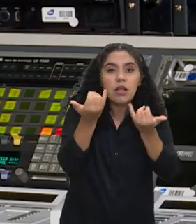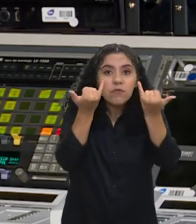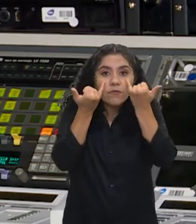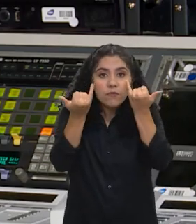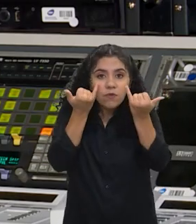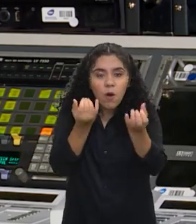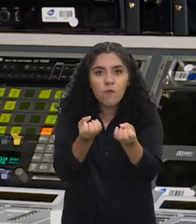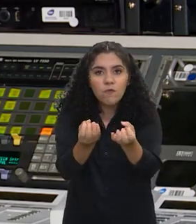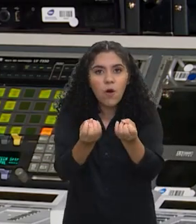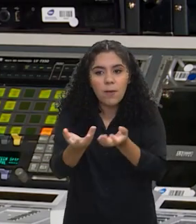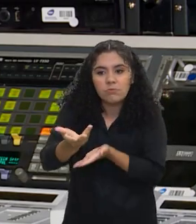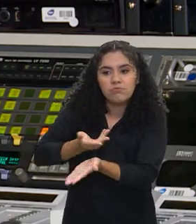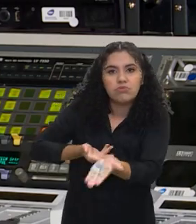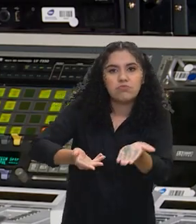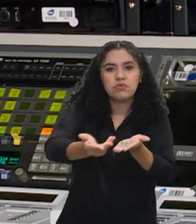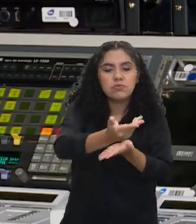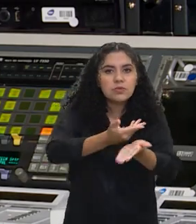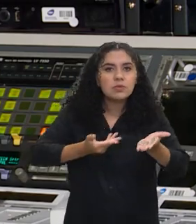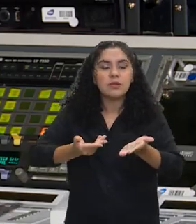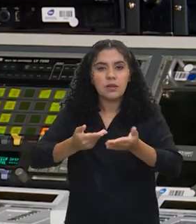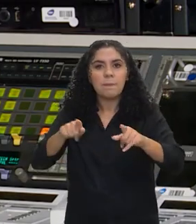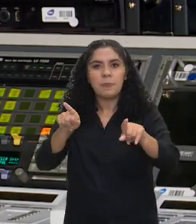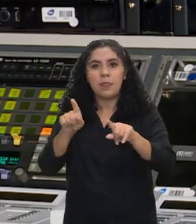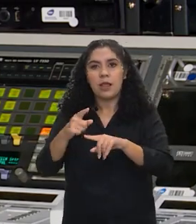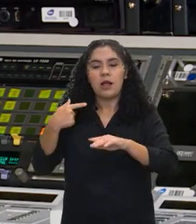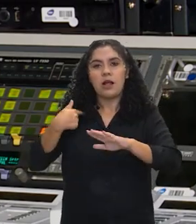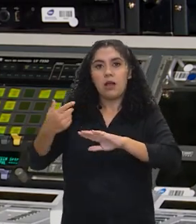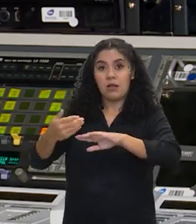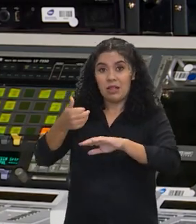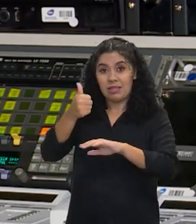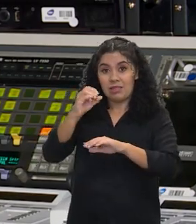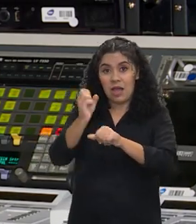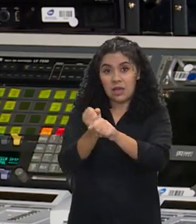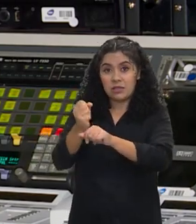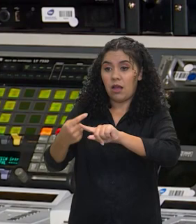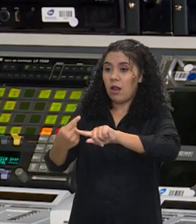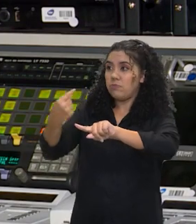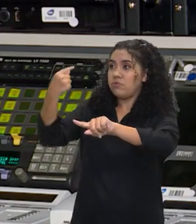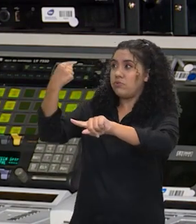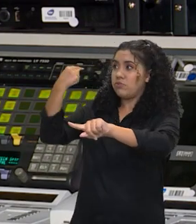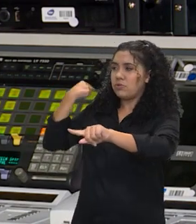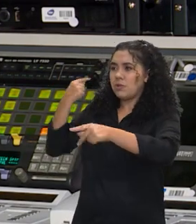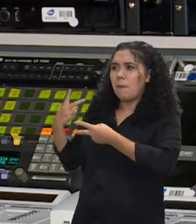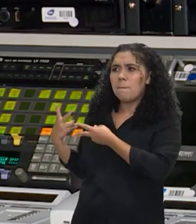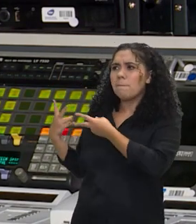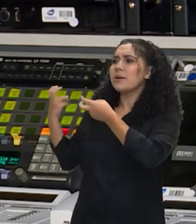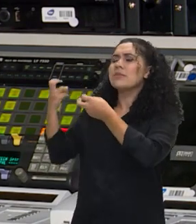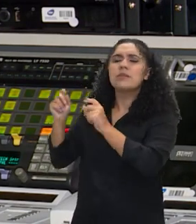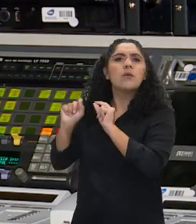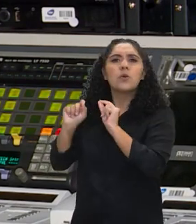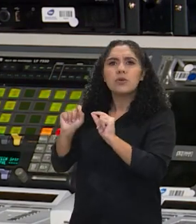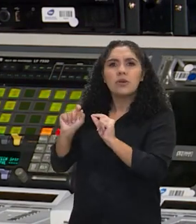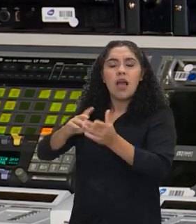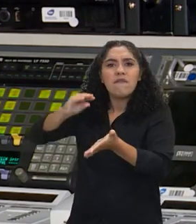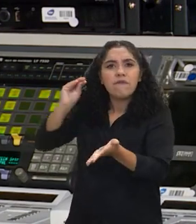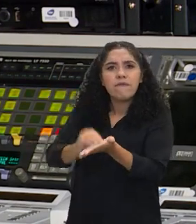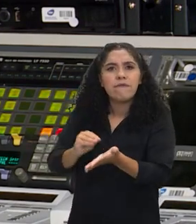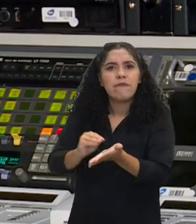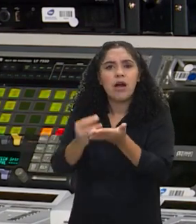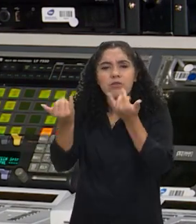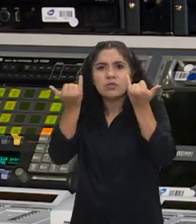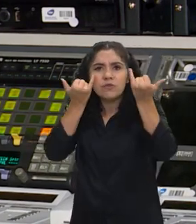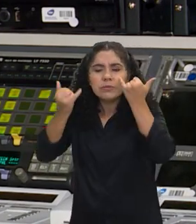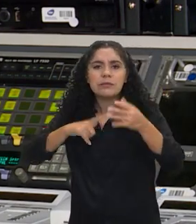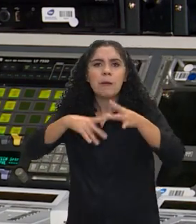por onde a gente compreende o mundo. A gente viu, na última década, como a desinformação afetou a